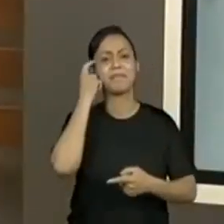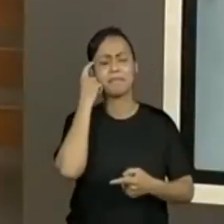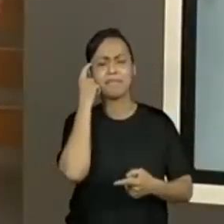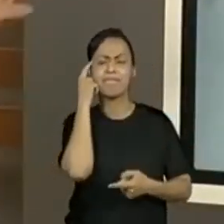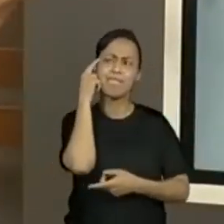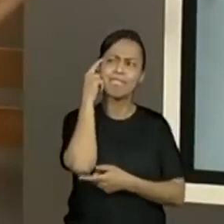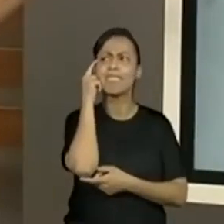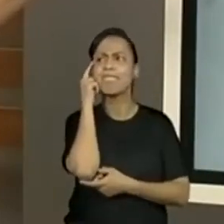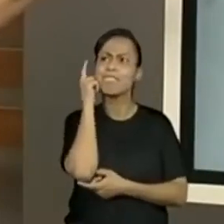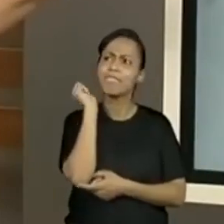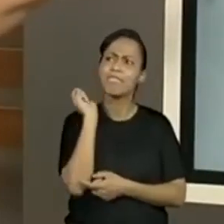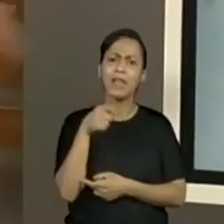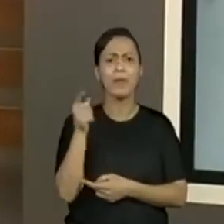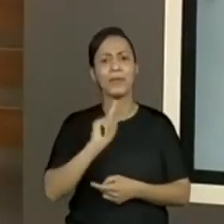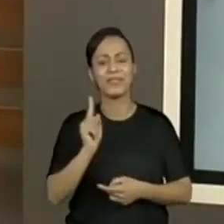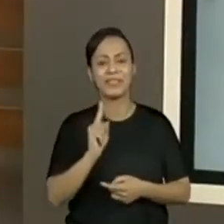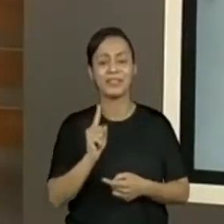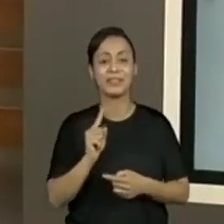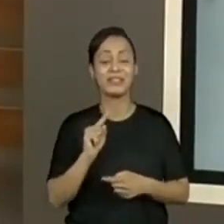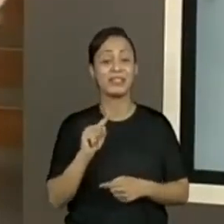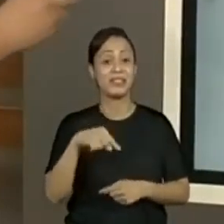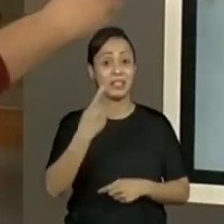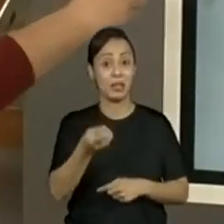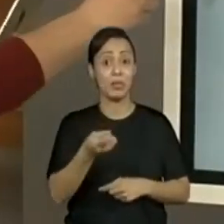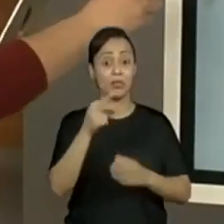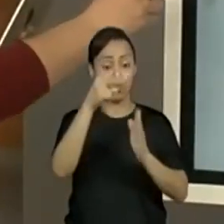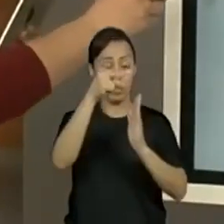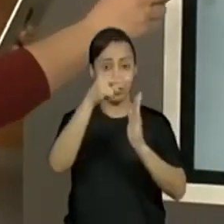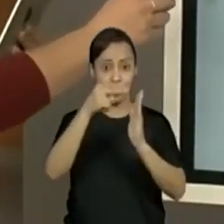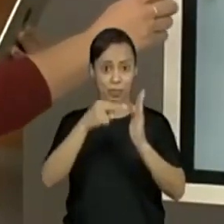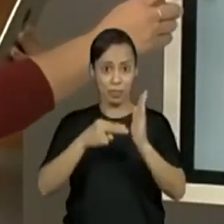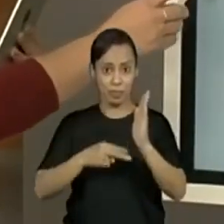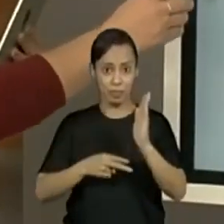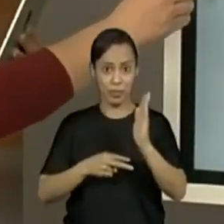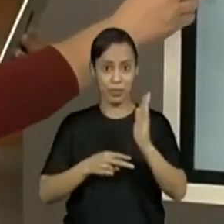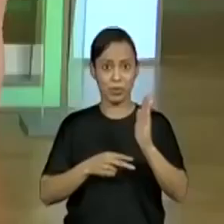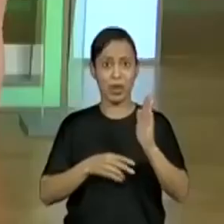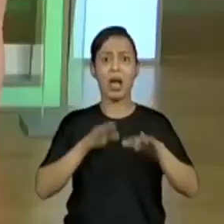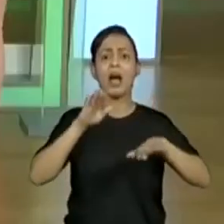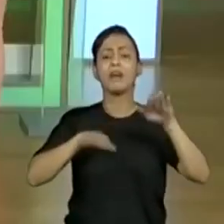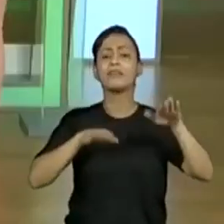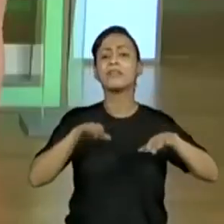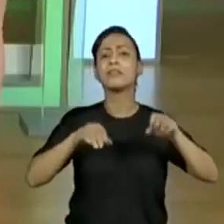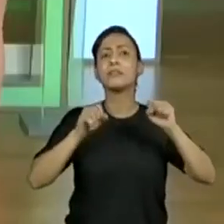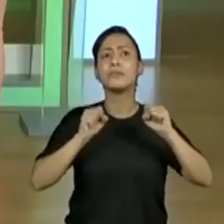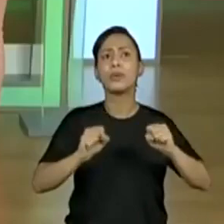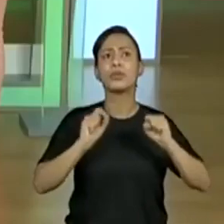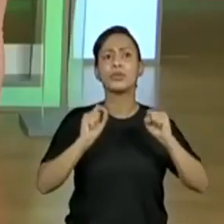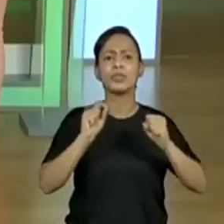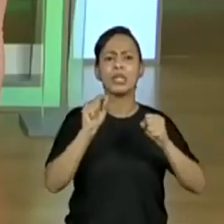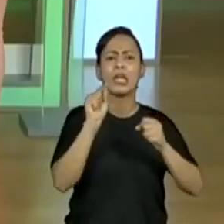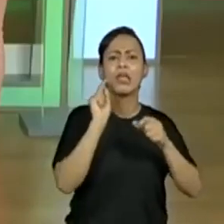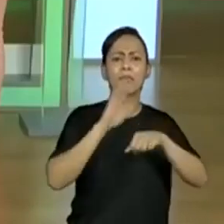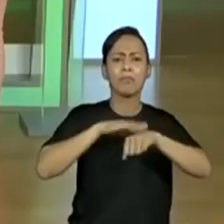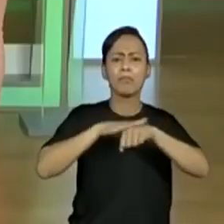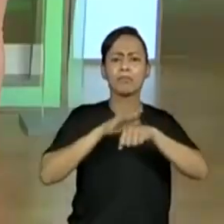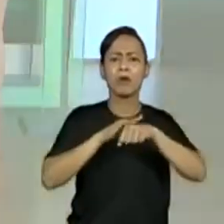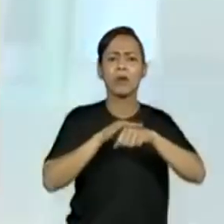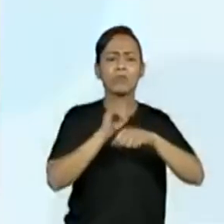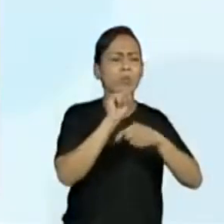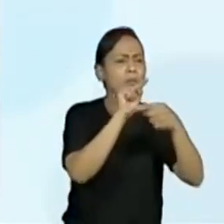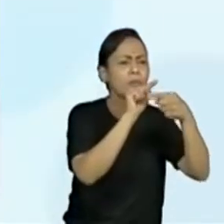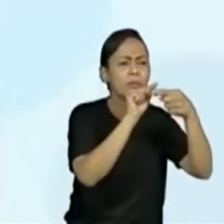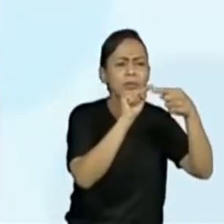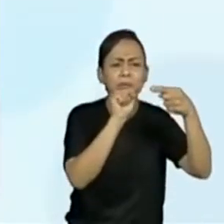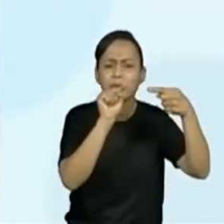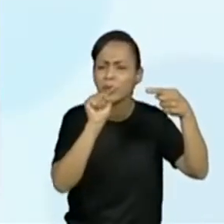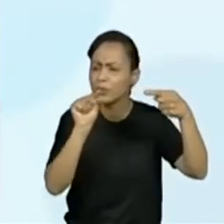olhou direitinho, vai tentando ler. Não tenha, se precisar, passa o dedinho para poder conseguir fazer a leitura. É importante.